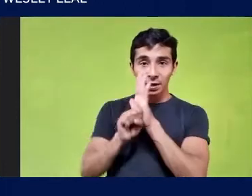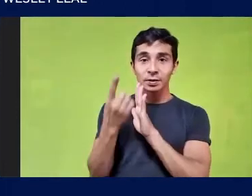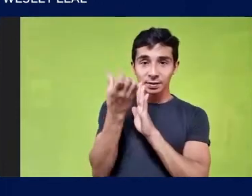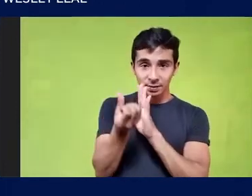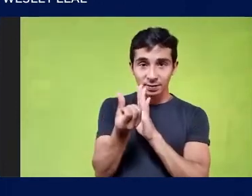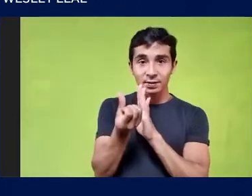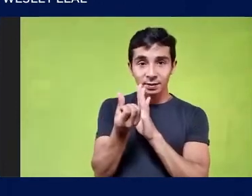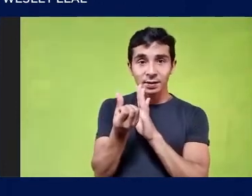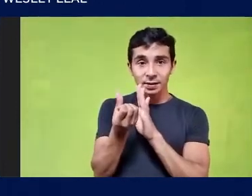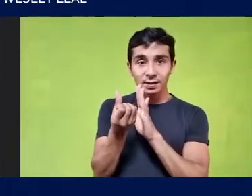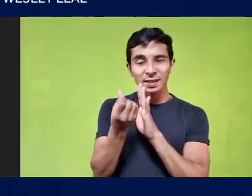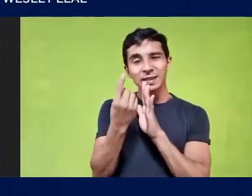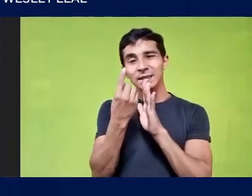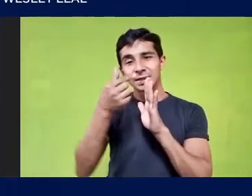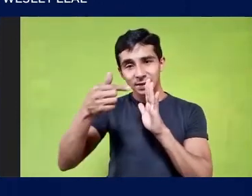XVII